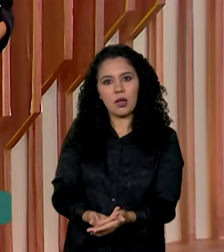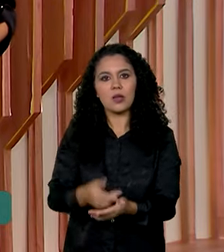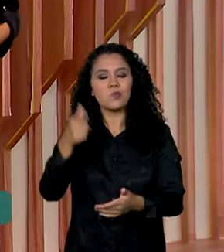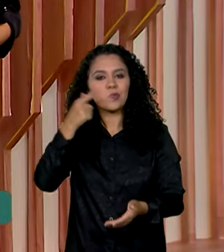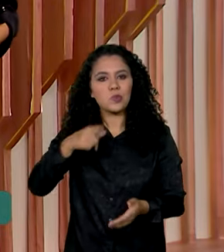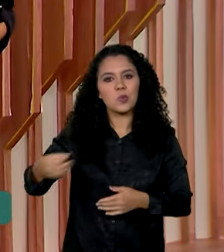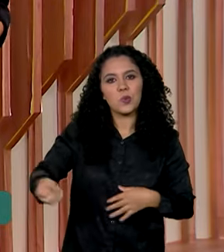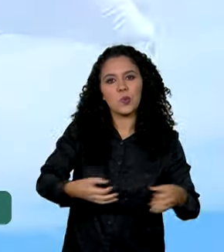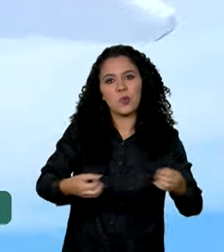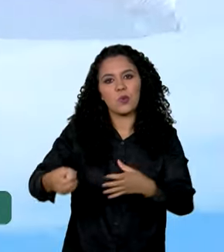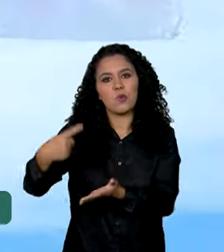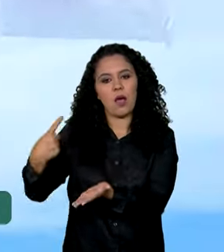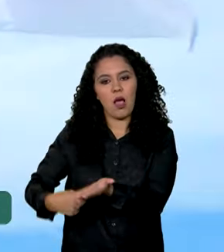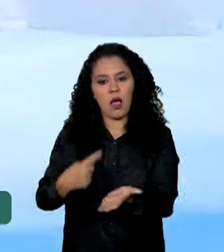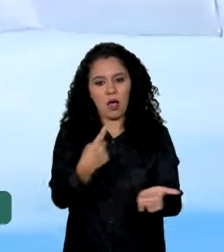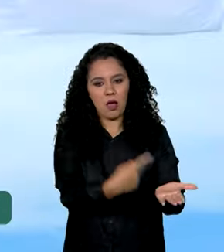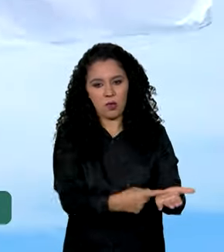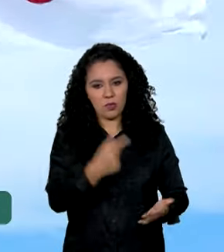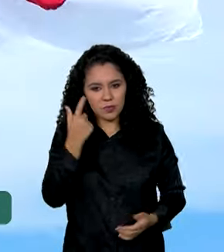negociados.